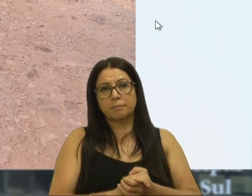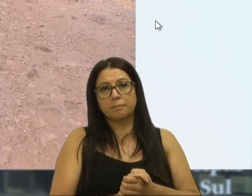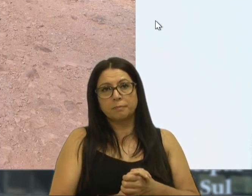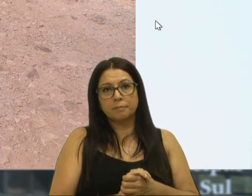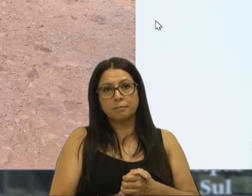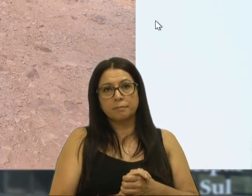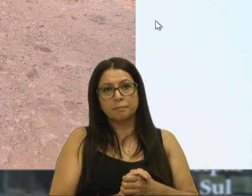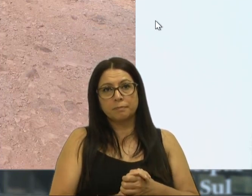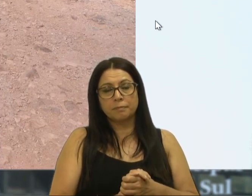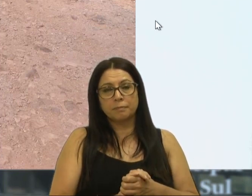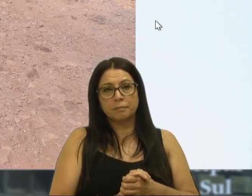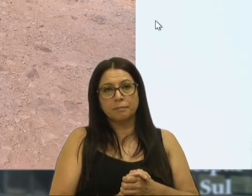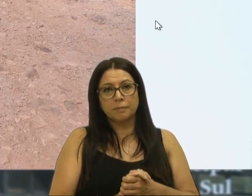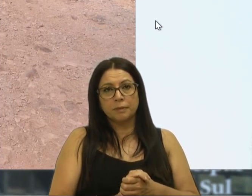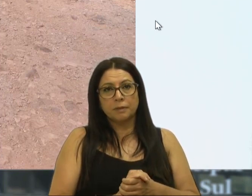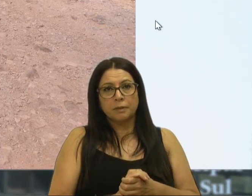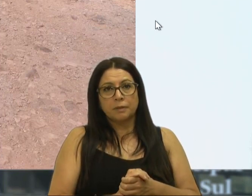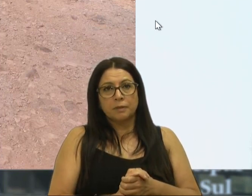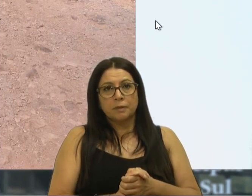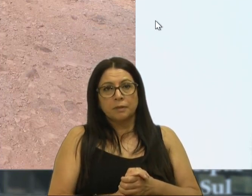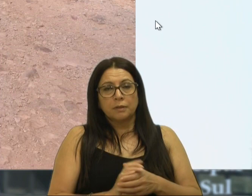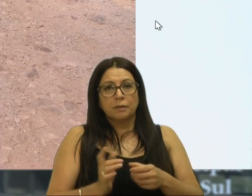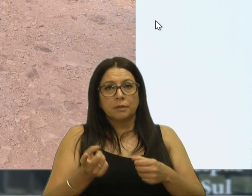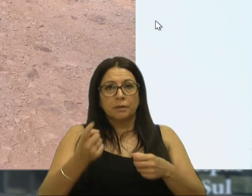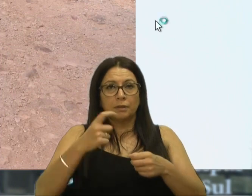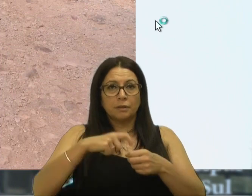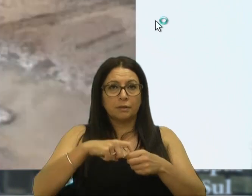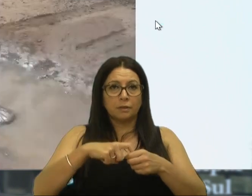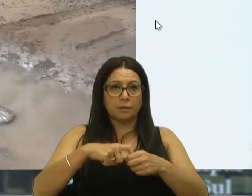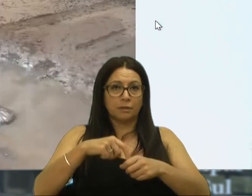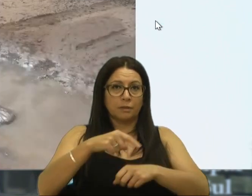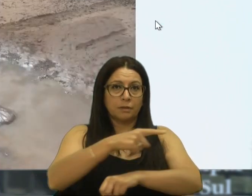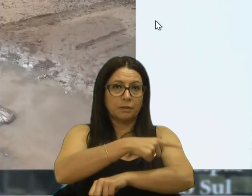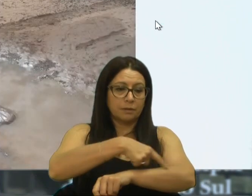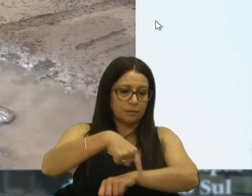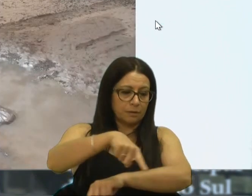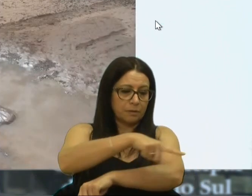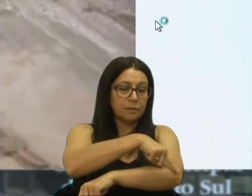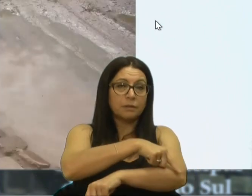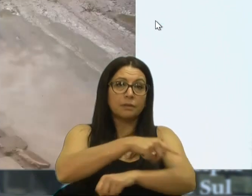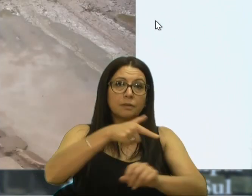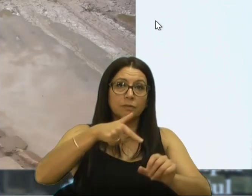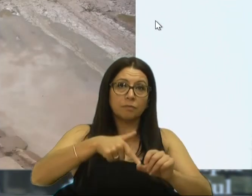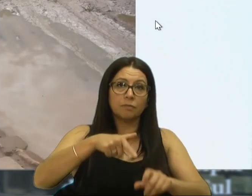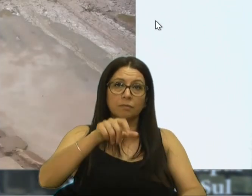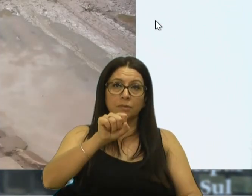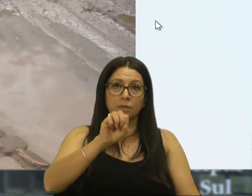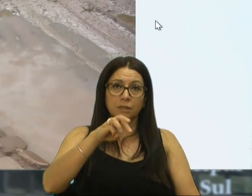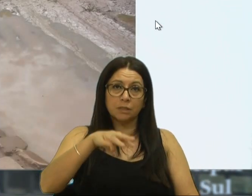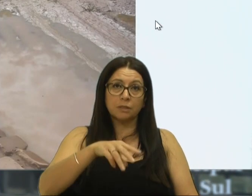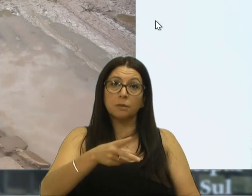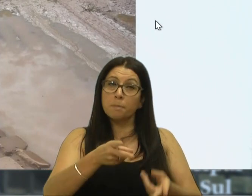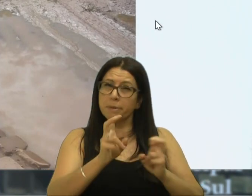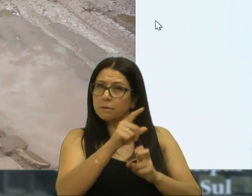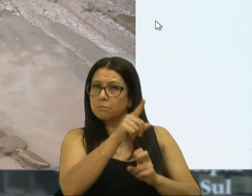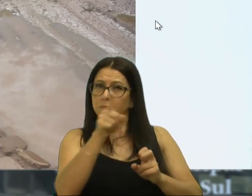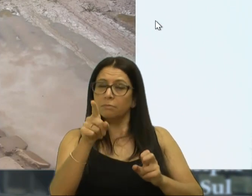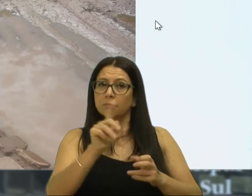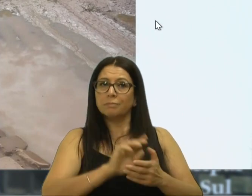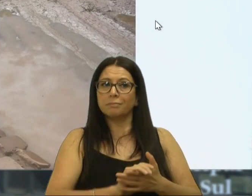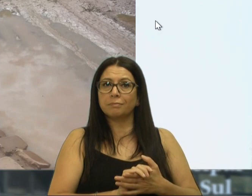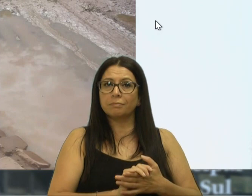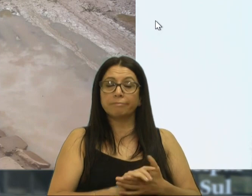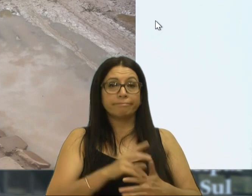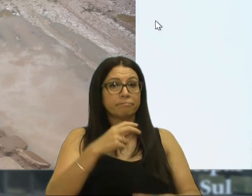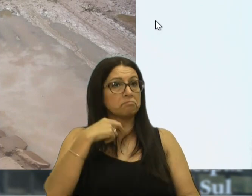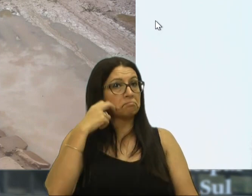E voltando, então, lá na rotatória do Prosto Sim, vocês percebam, colegas vereadores, a